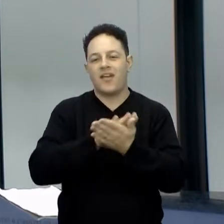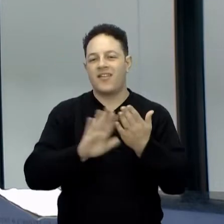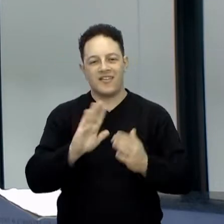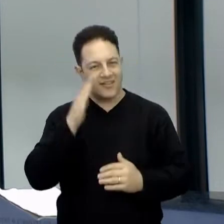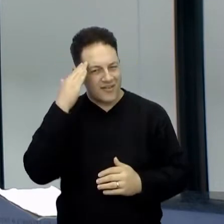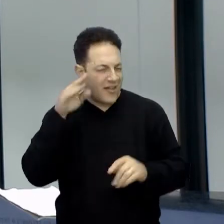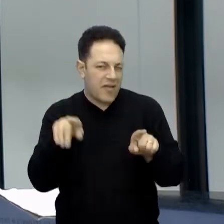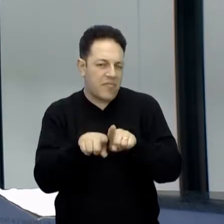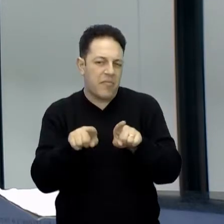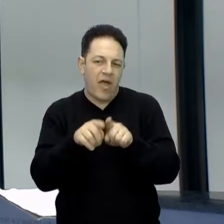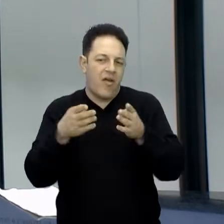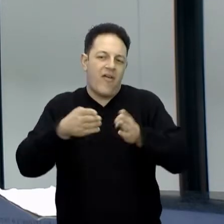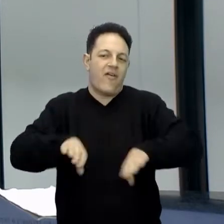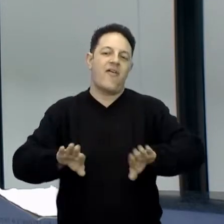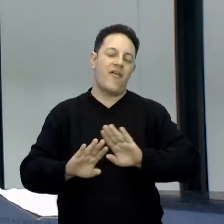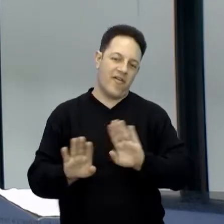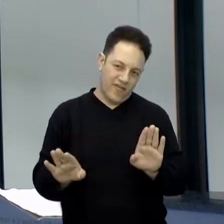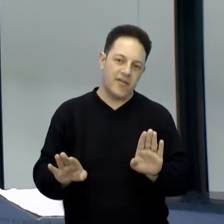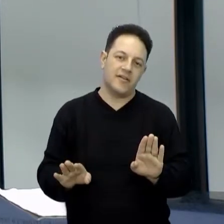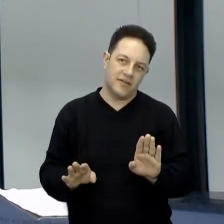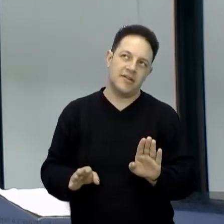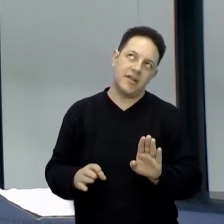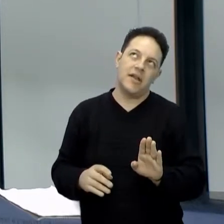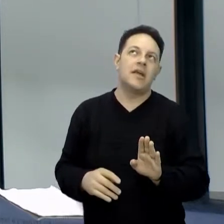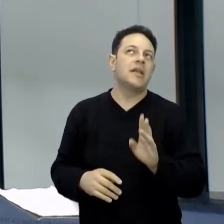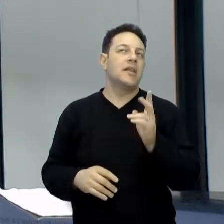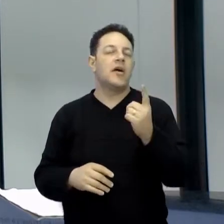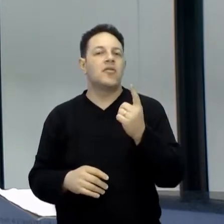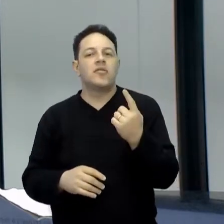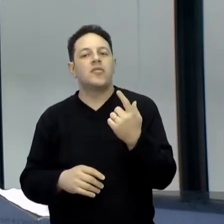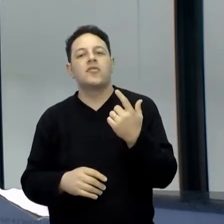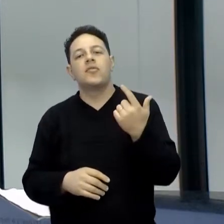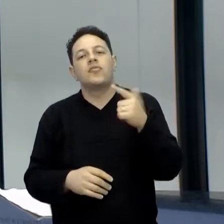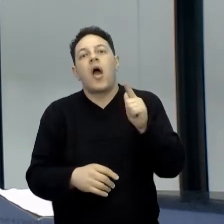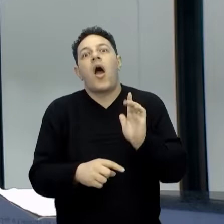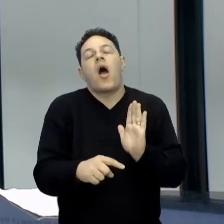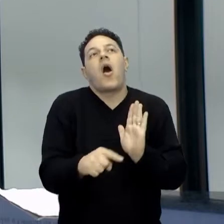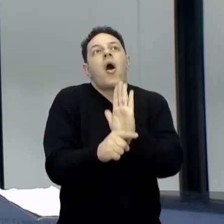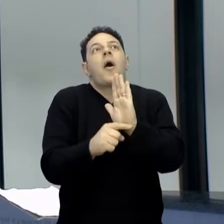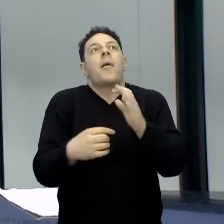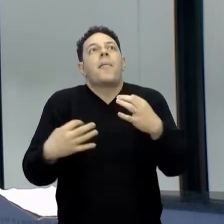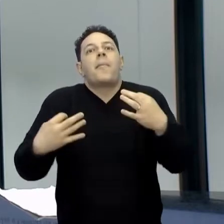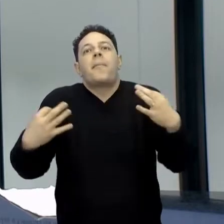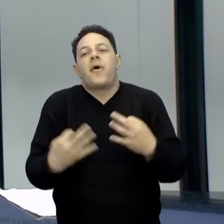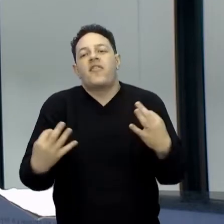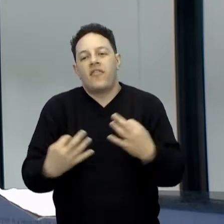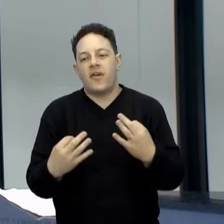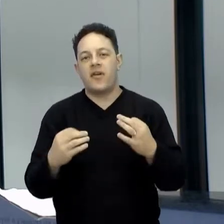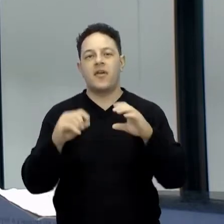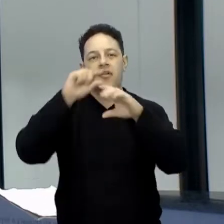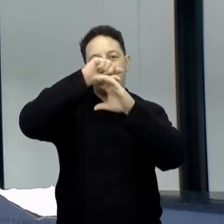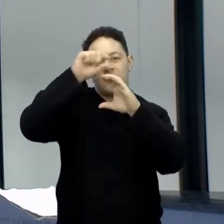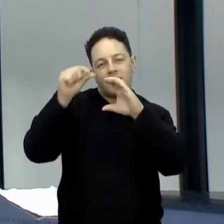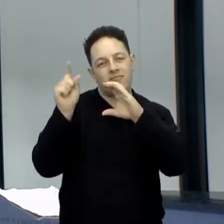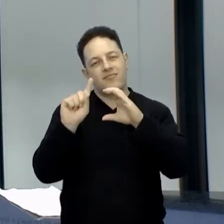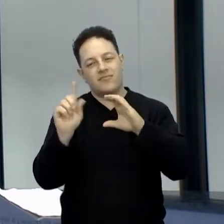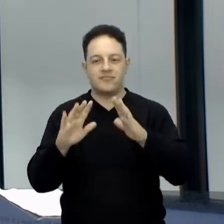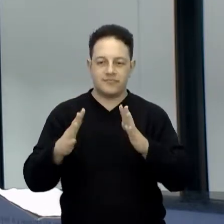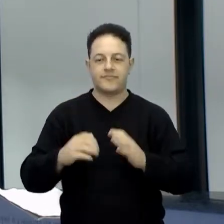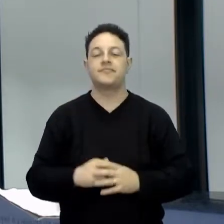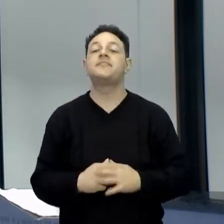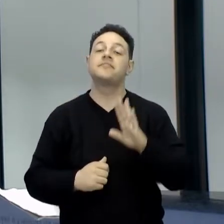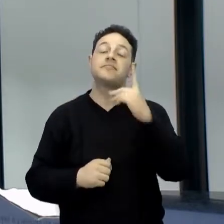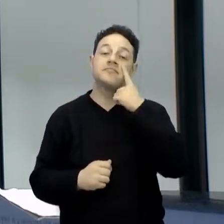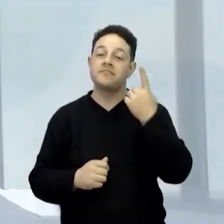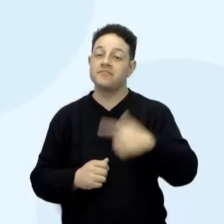por elas. Então, a gente pode dizer, né? Que não contribui muito com o efeito estufa, tá bom? Então, voltando